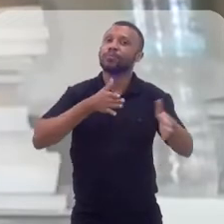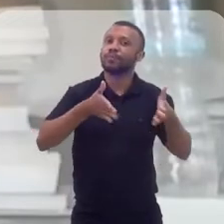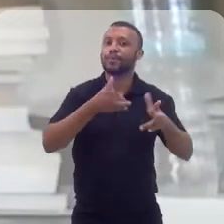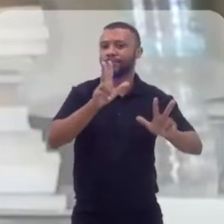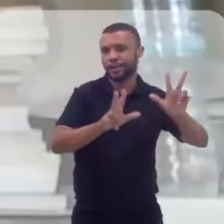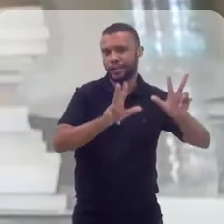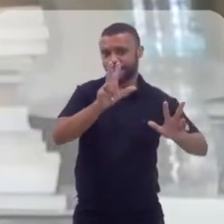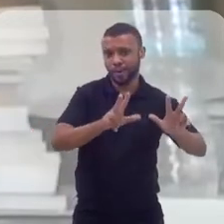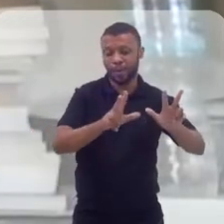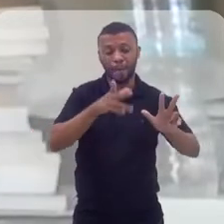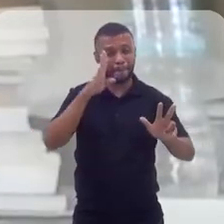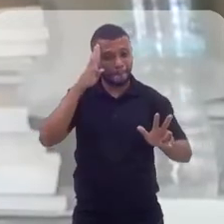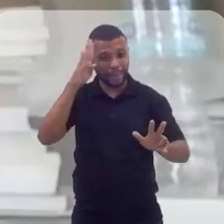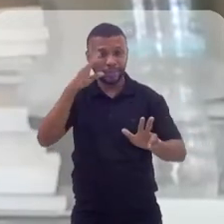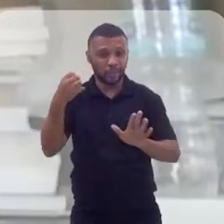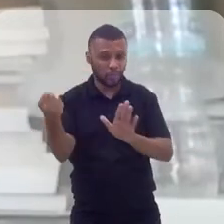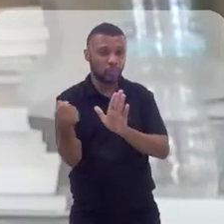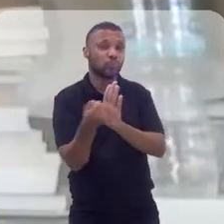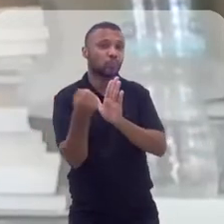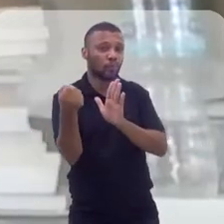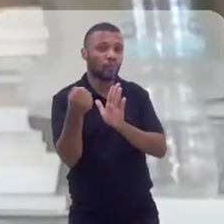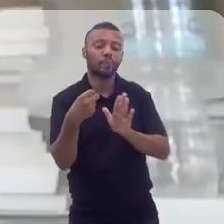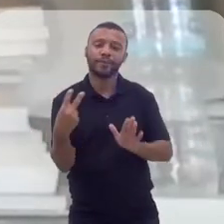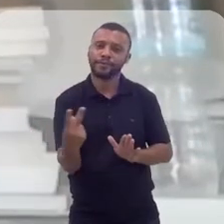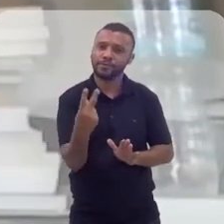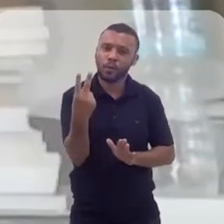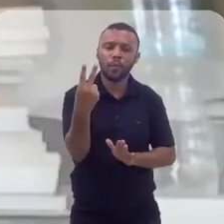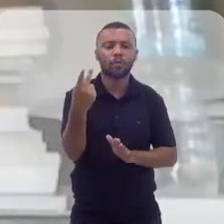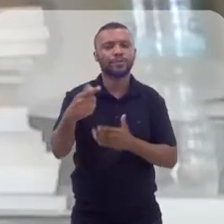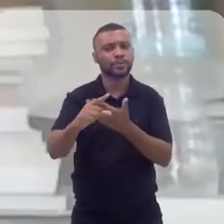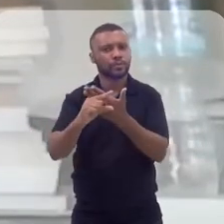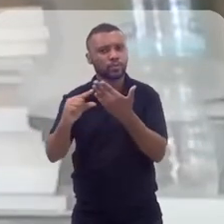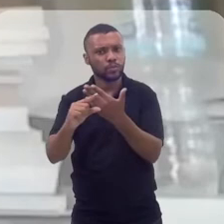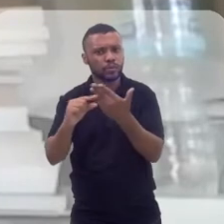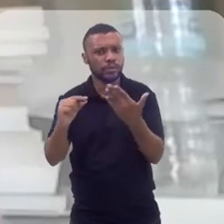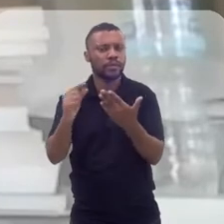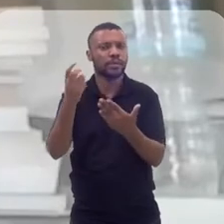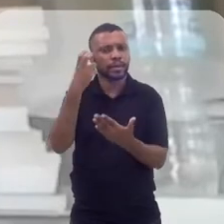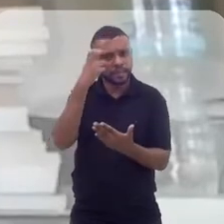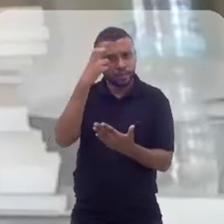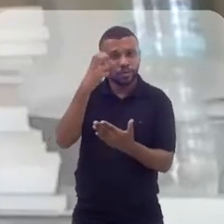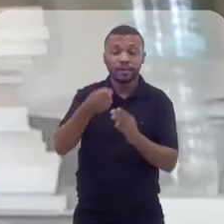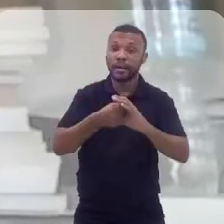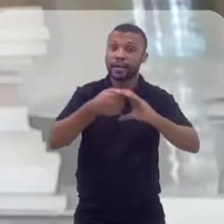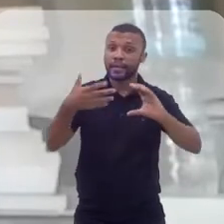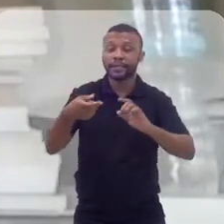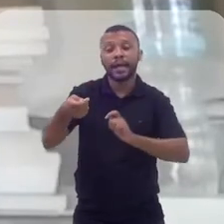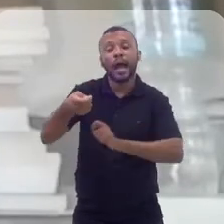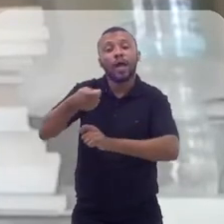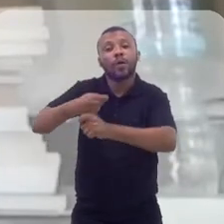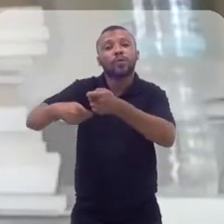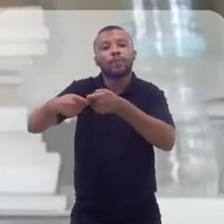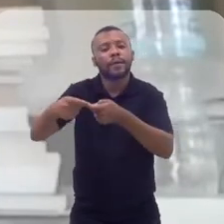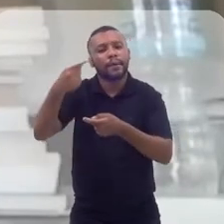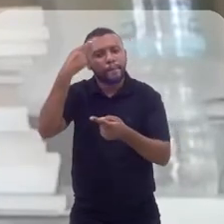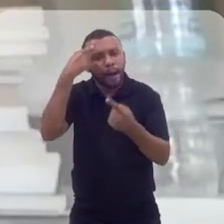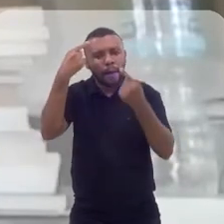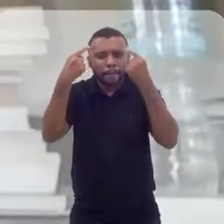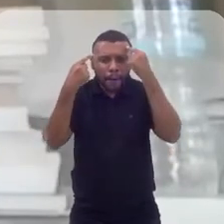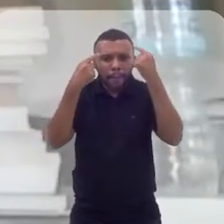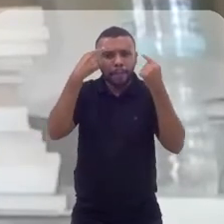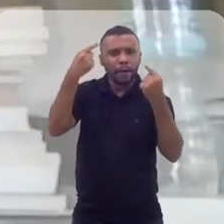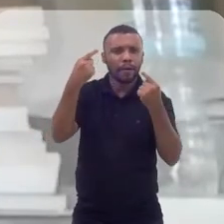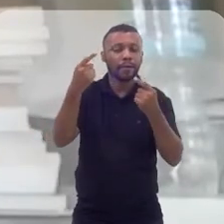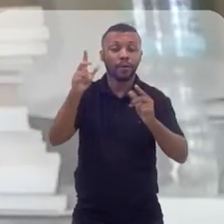de marca, que é o ativo principal, a valorização da propriedade intelectual, que é característica da economia criativa. Então,